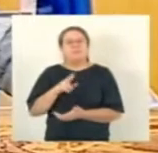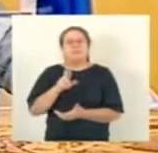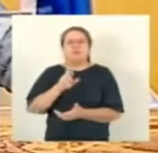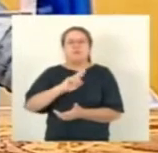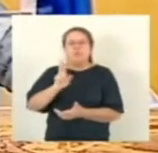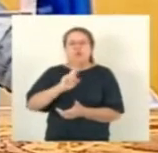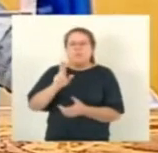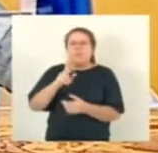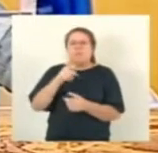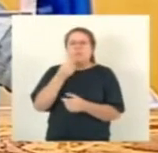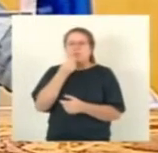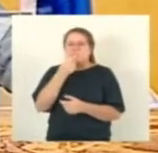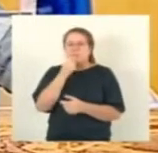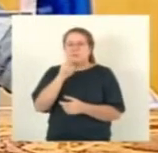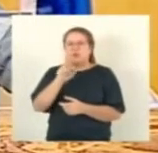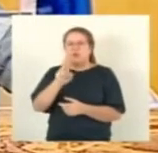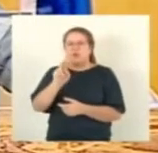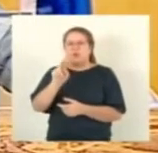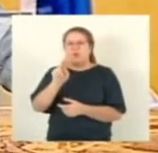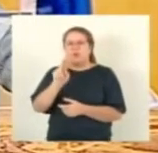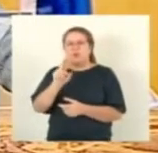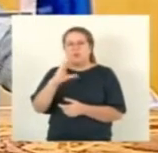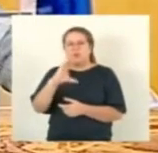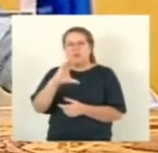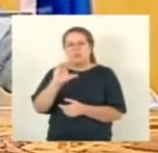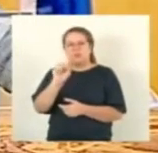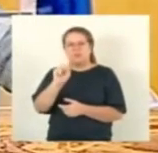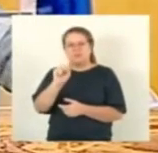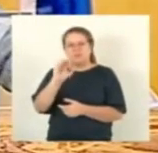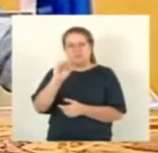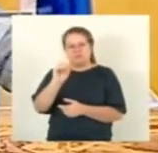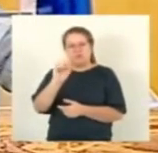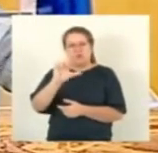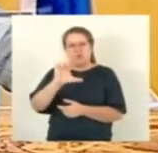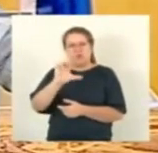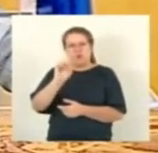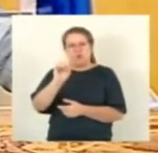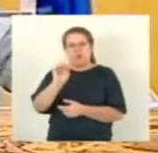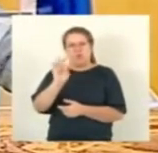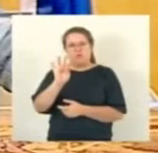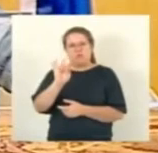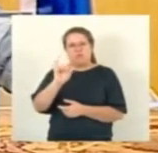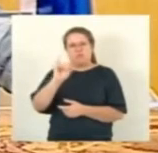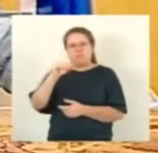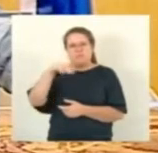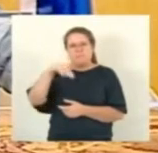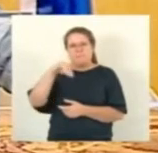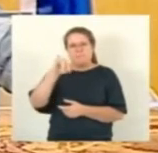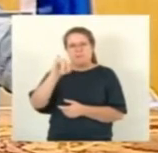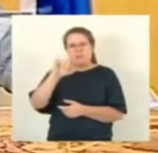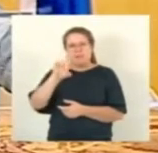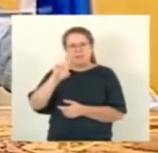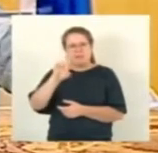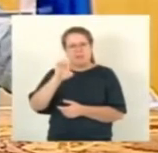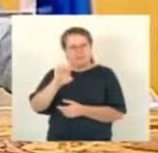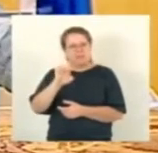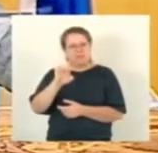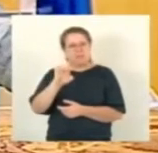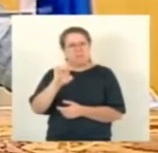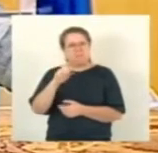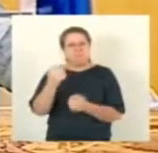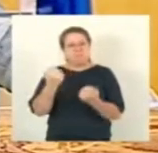Ruxolotinib. Os deputados médicos saberão conhecer esse medicamento.